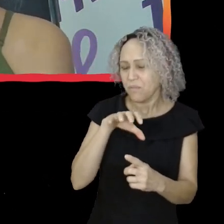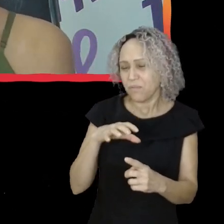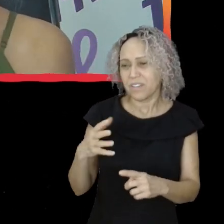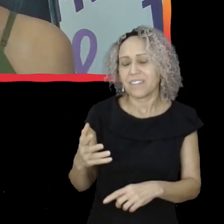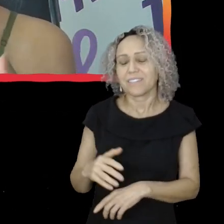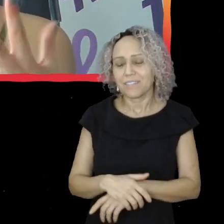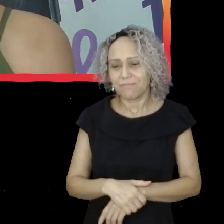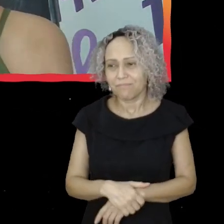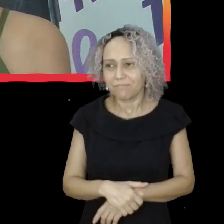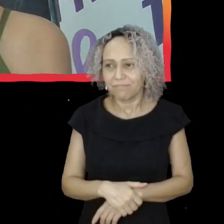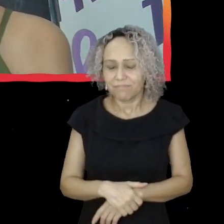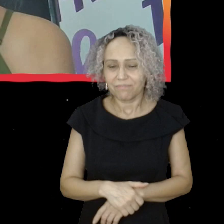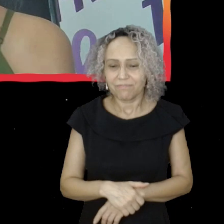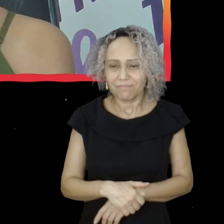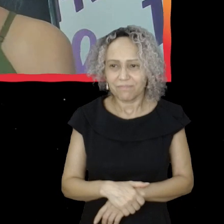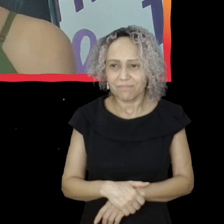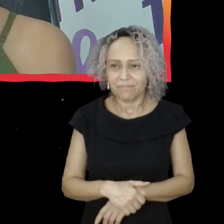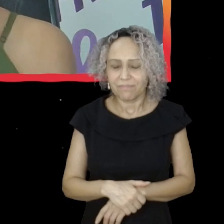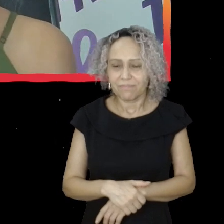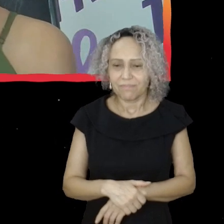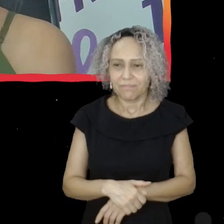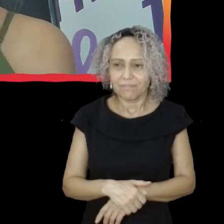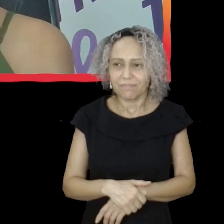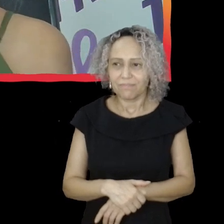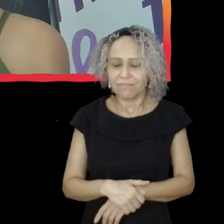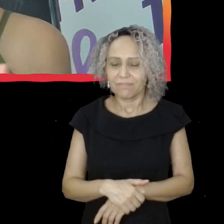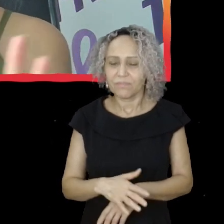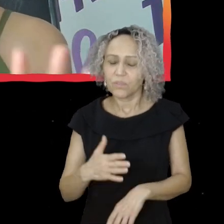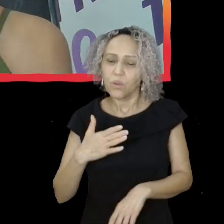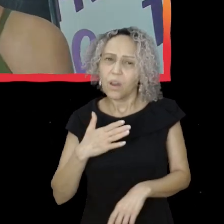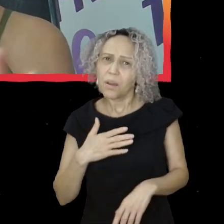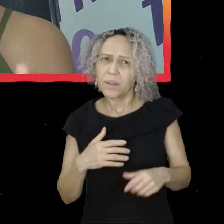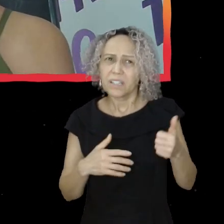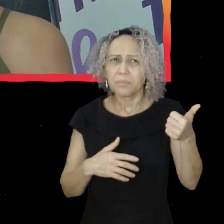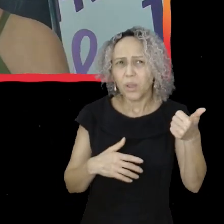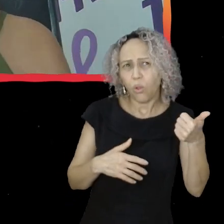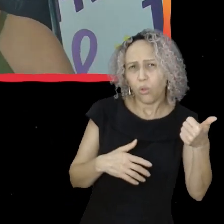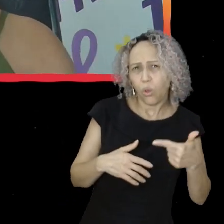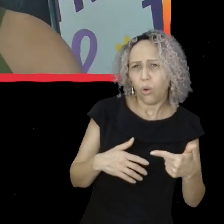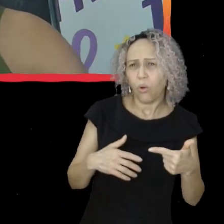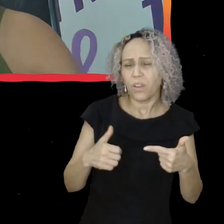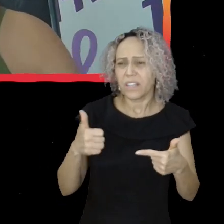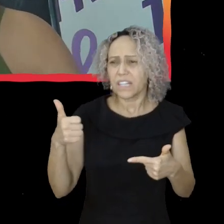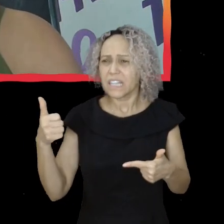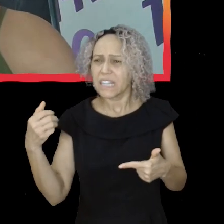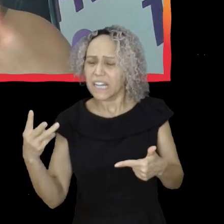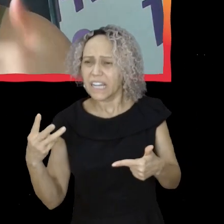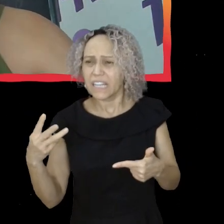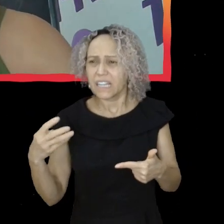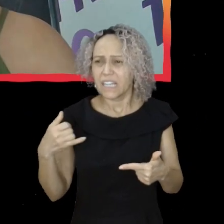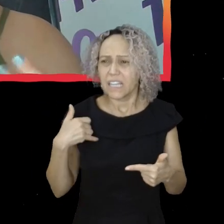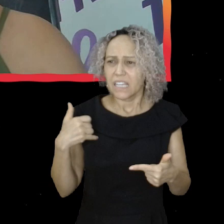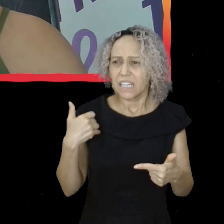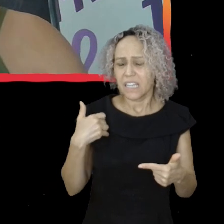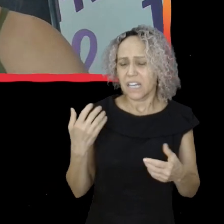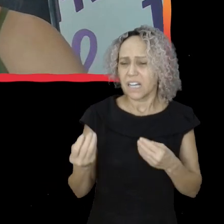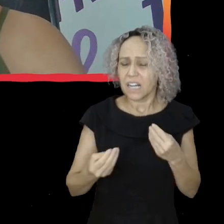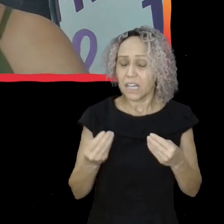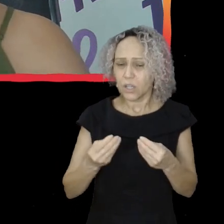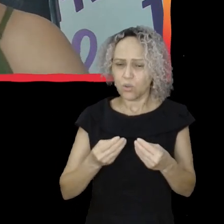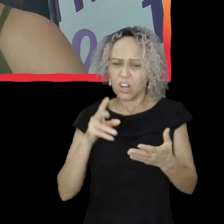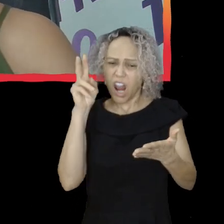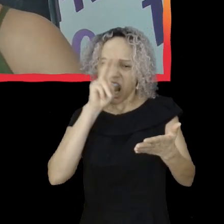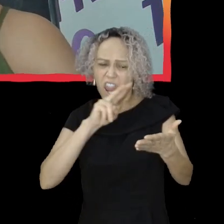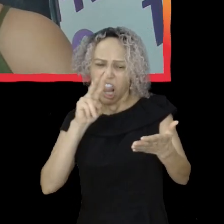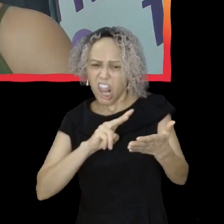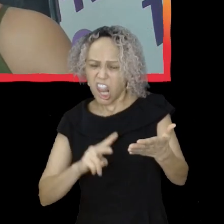nessa eu já lia, já ia atrás, assim, tipo, dos meus 12, 13 anos pra frente, sim, eu já lia vários livros, já lia noticiário todo